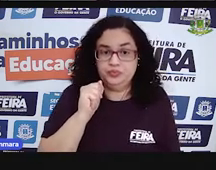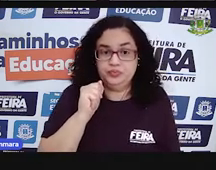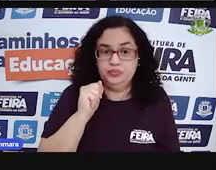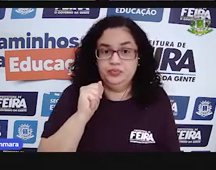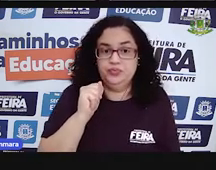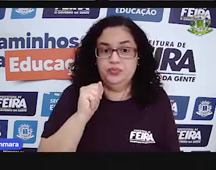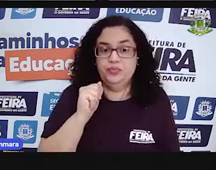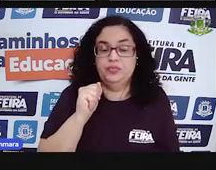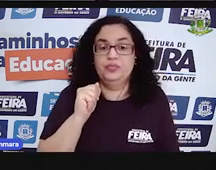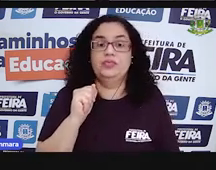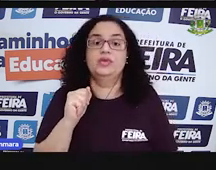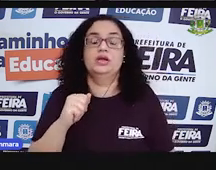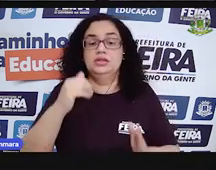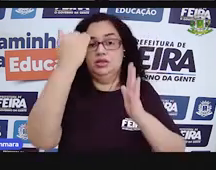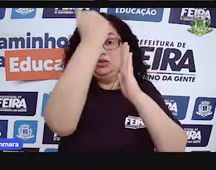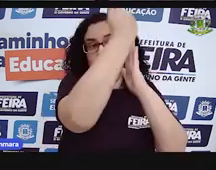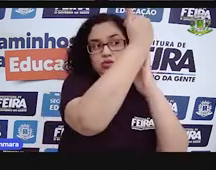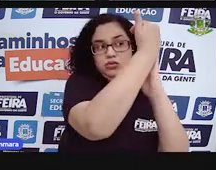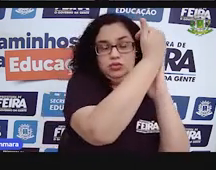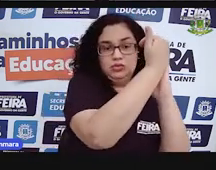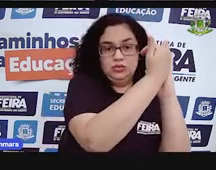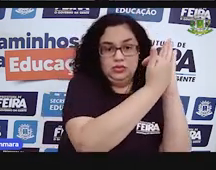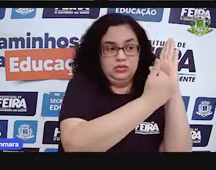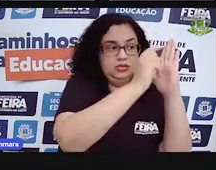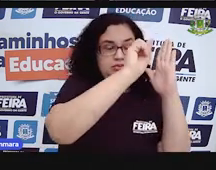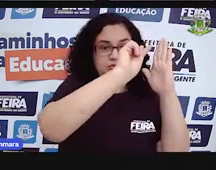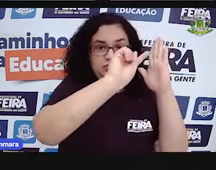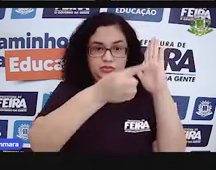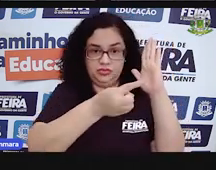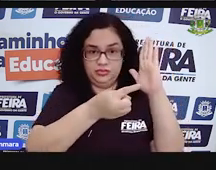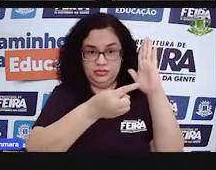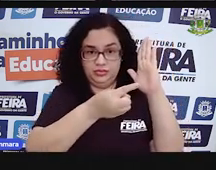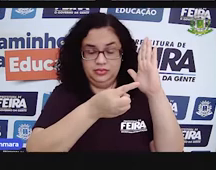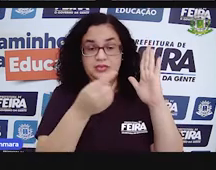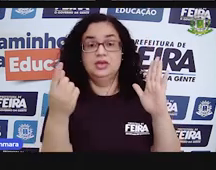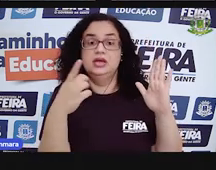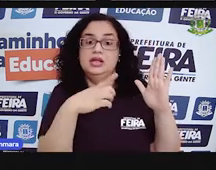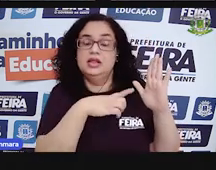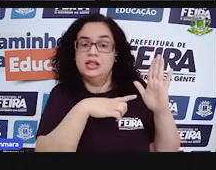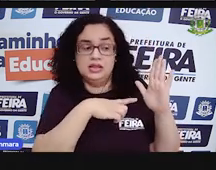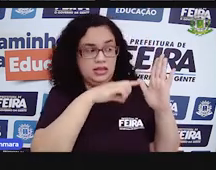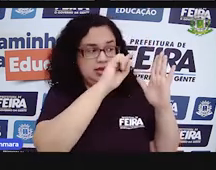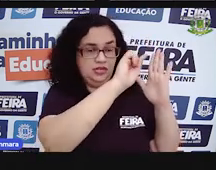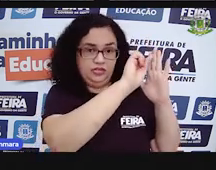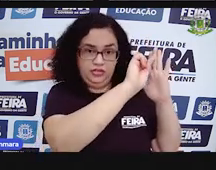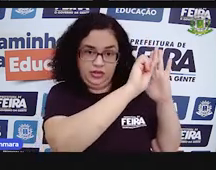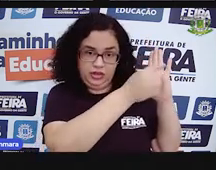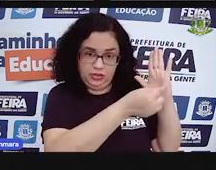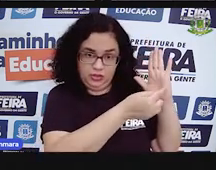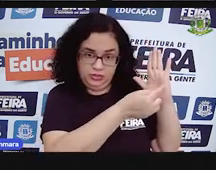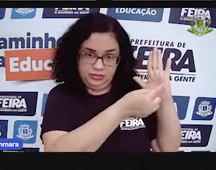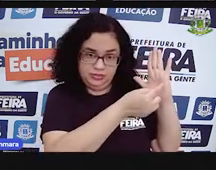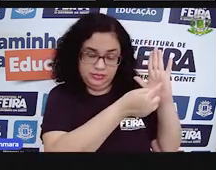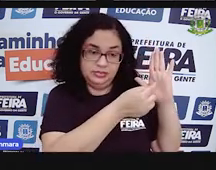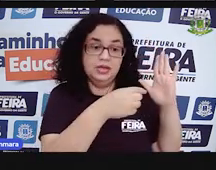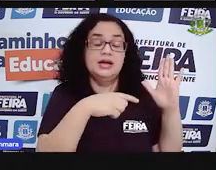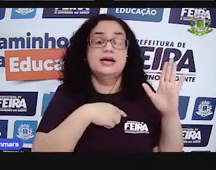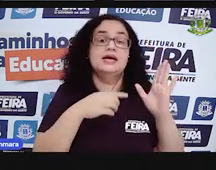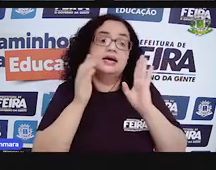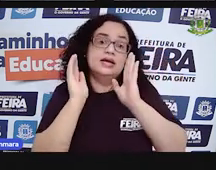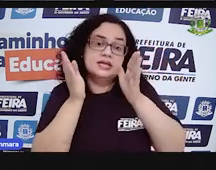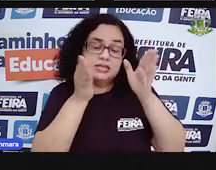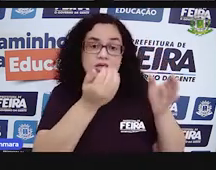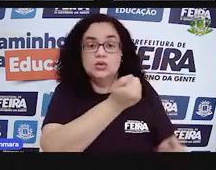aqui nessa ordem, ó. Depois da vírgula, está vendo? Aí vem as vírgulas e aí seguem os